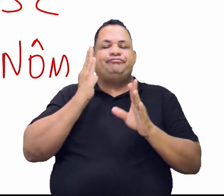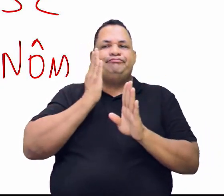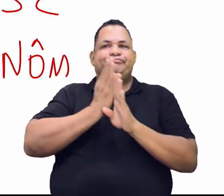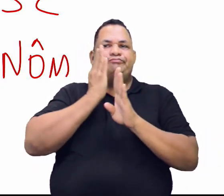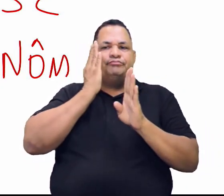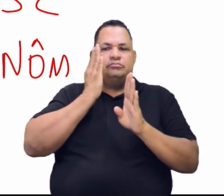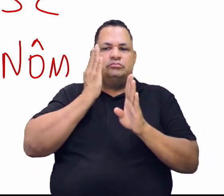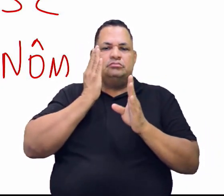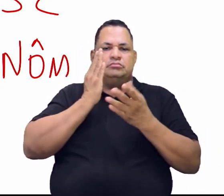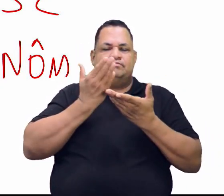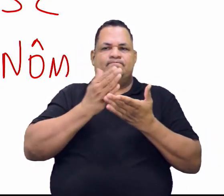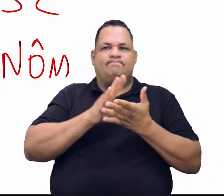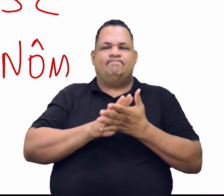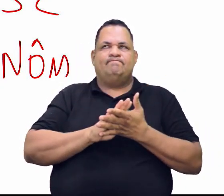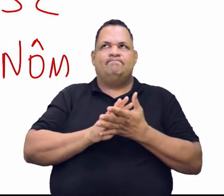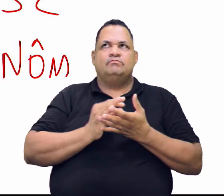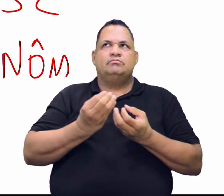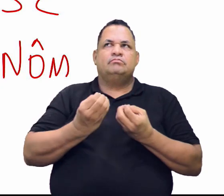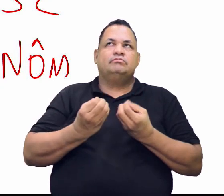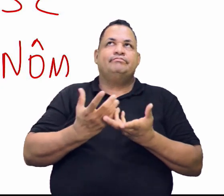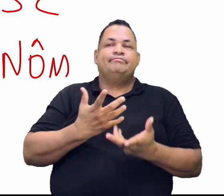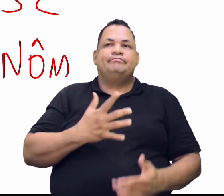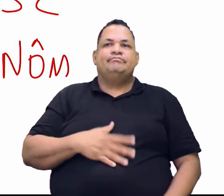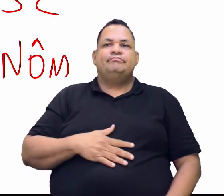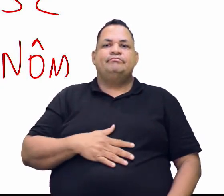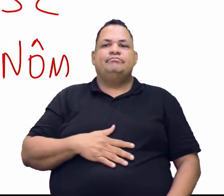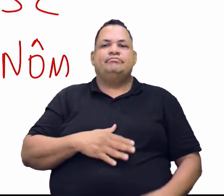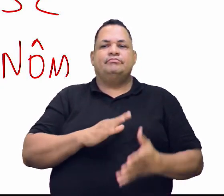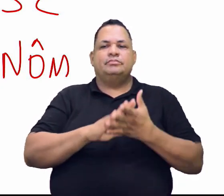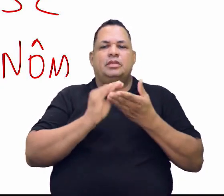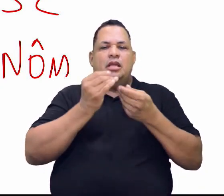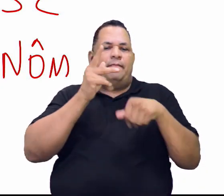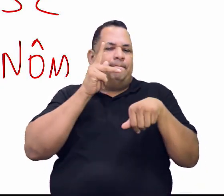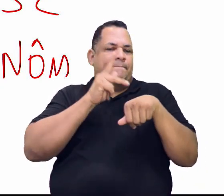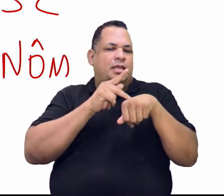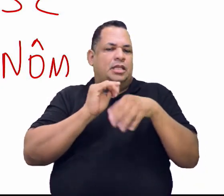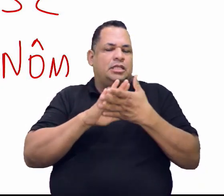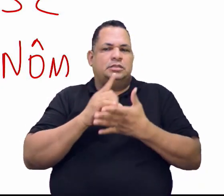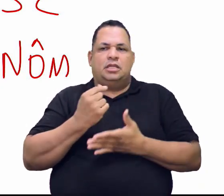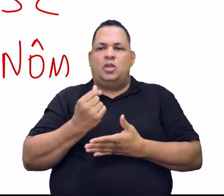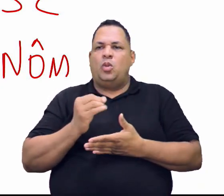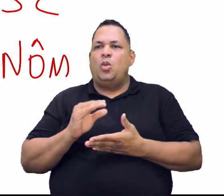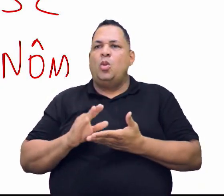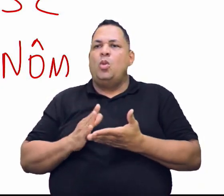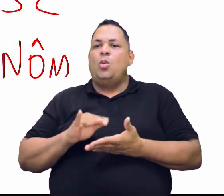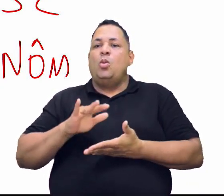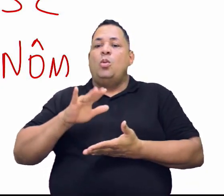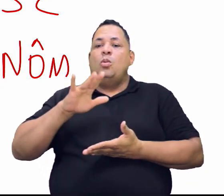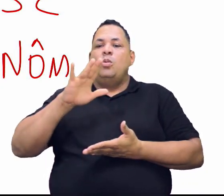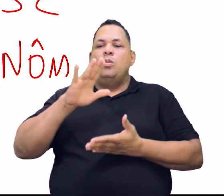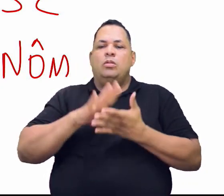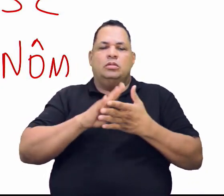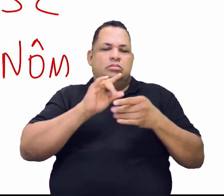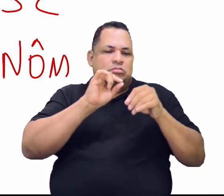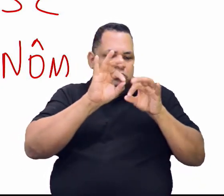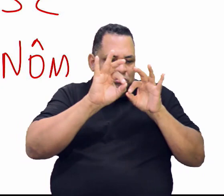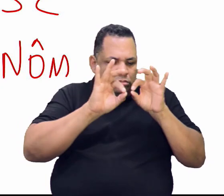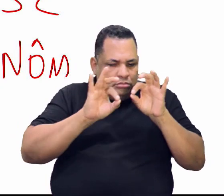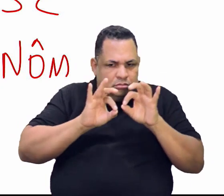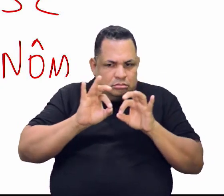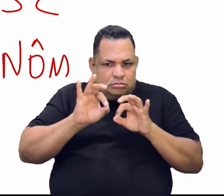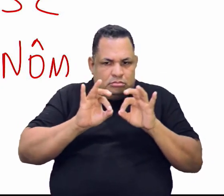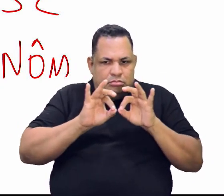as pedras preciosas, você tem que tirá-la